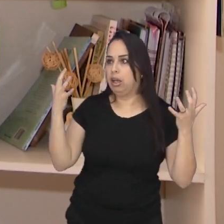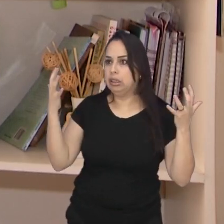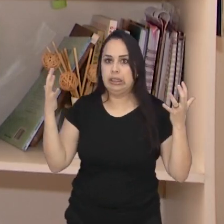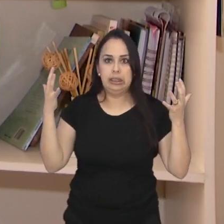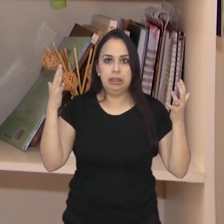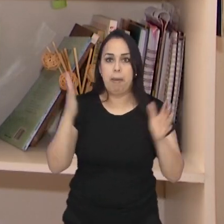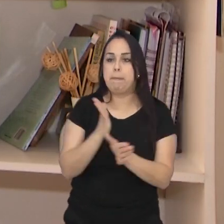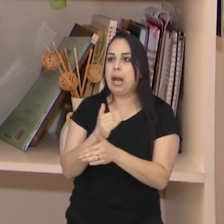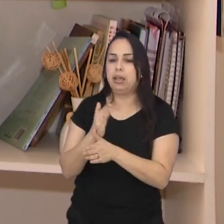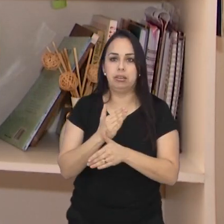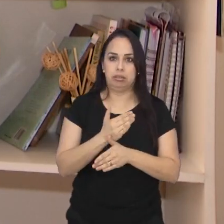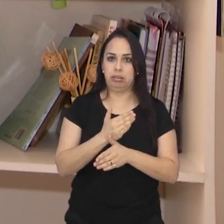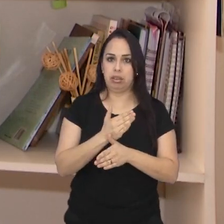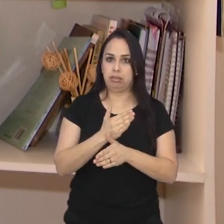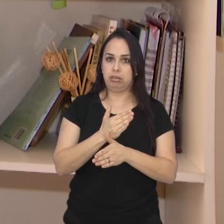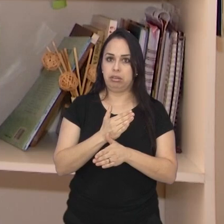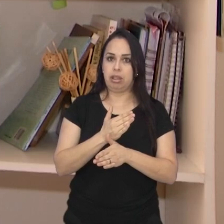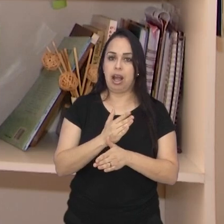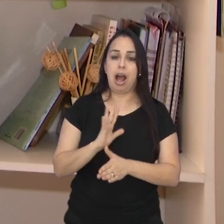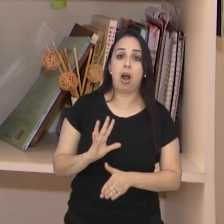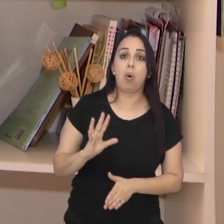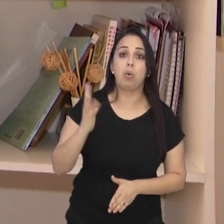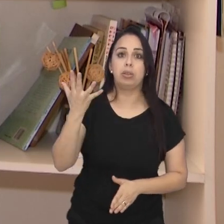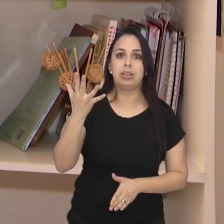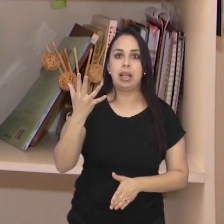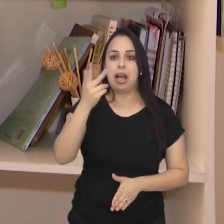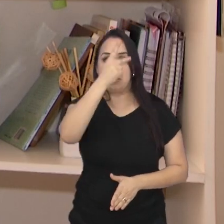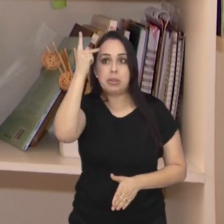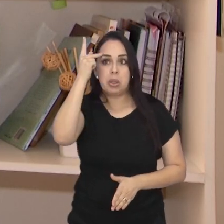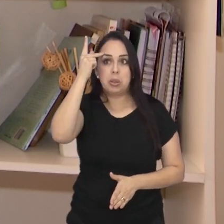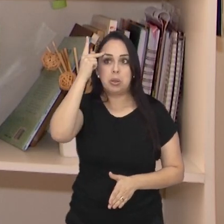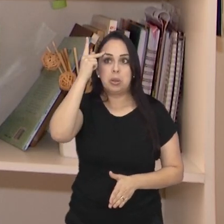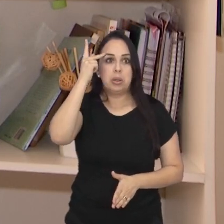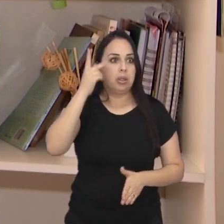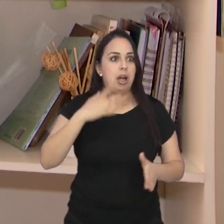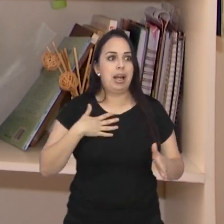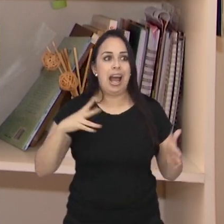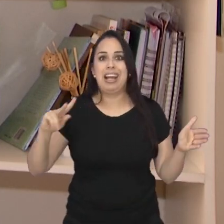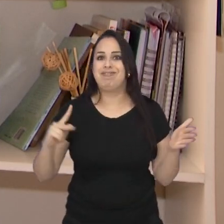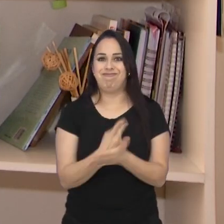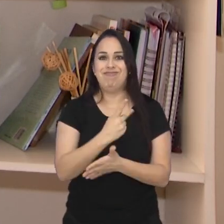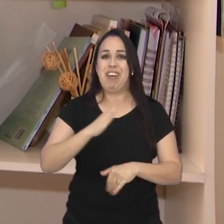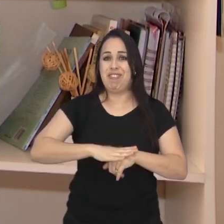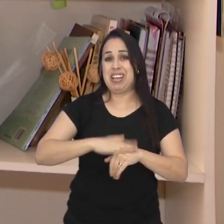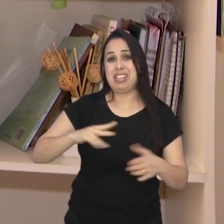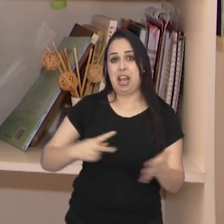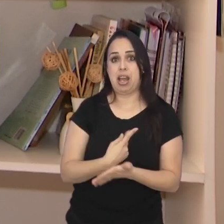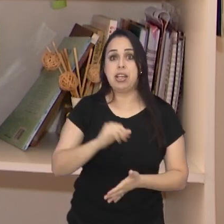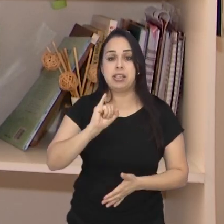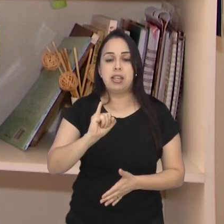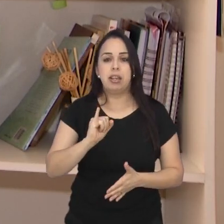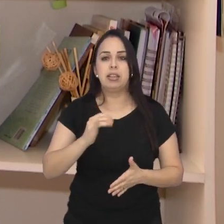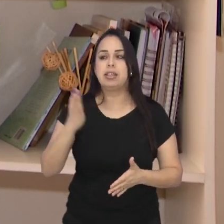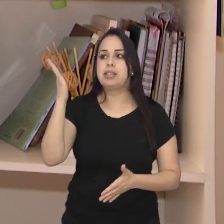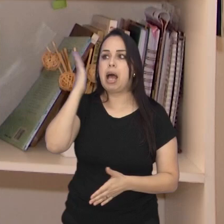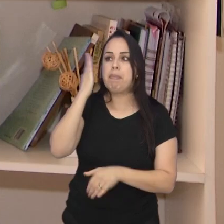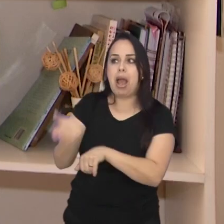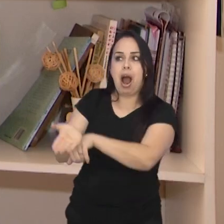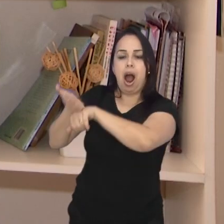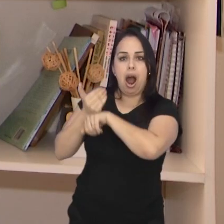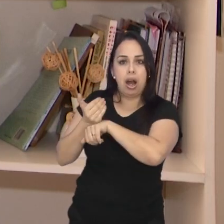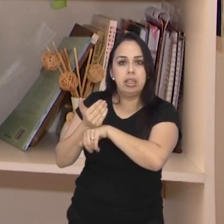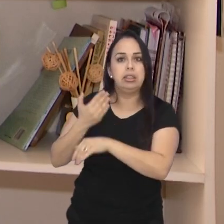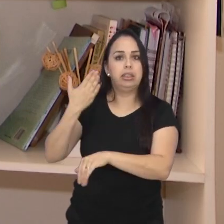não sabe o que fazer, normalmente a tendência das pessoas é agirem de forma errada. Então, se você